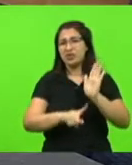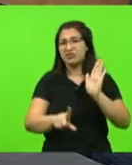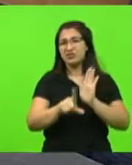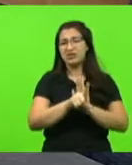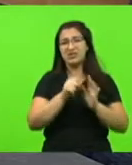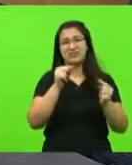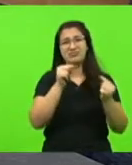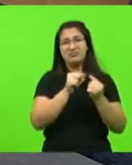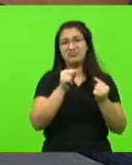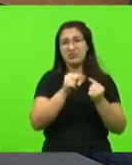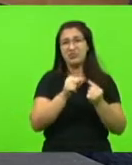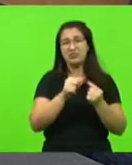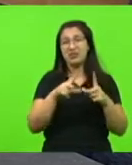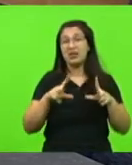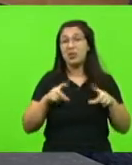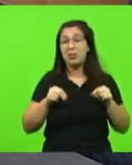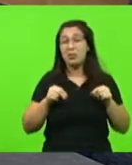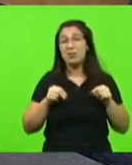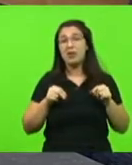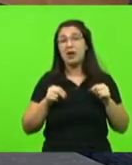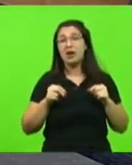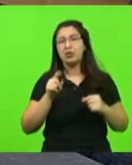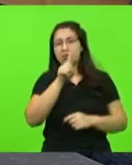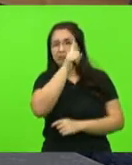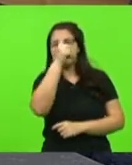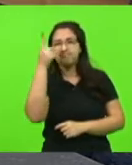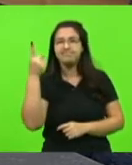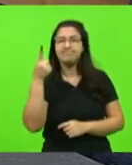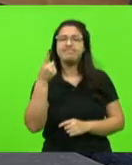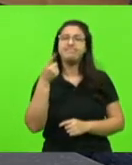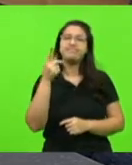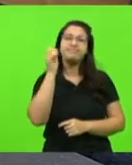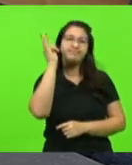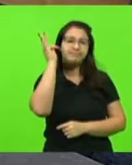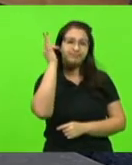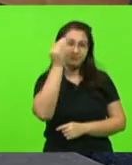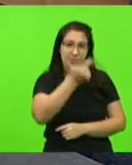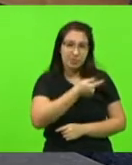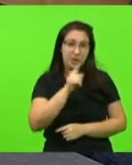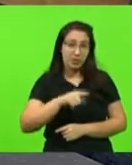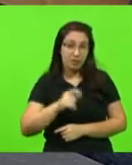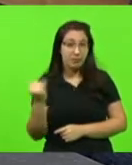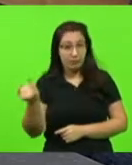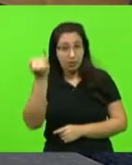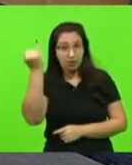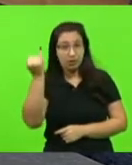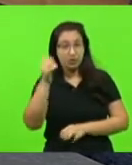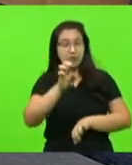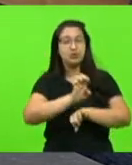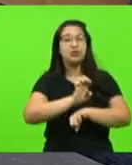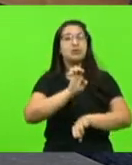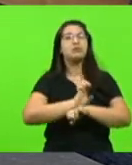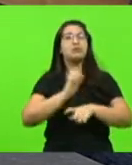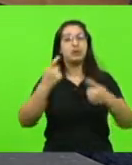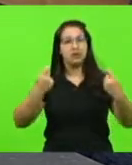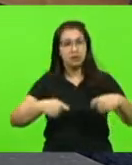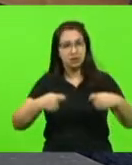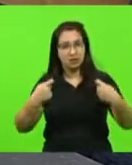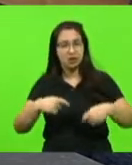O mérito da ideia do deputado Fabiano é importante. O Estado tem buscado